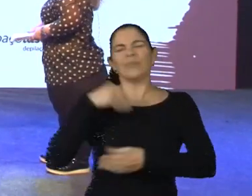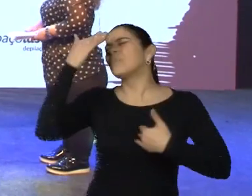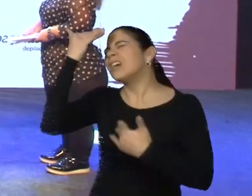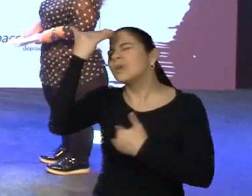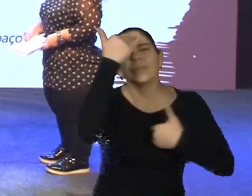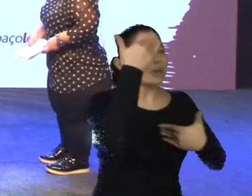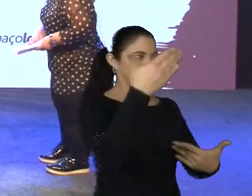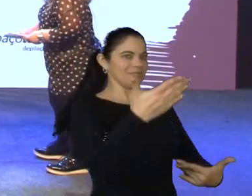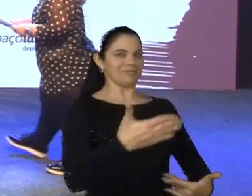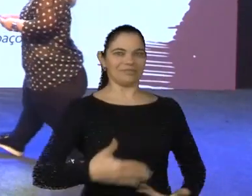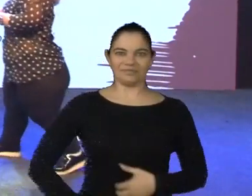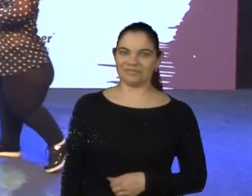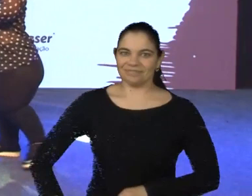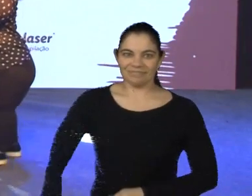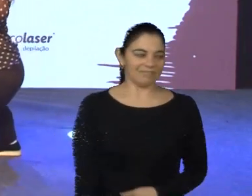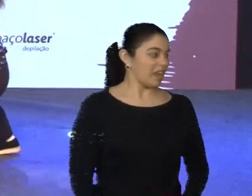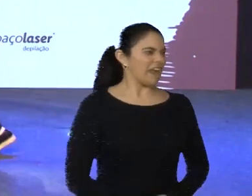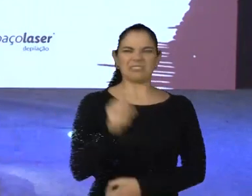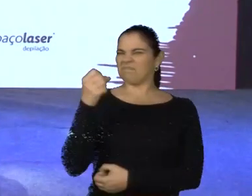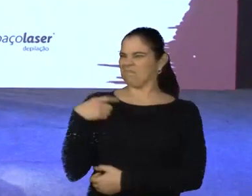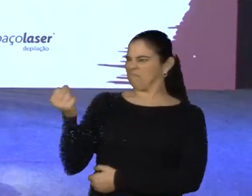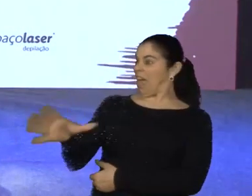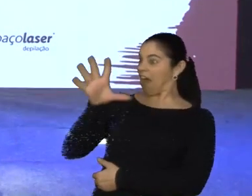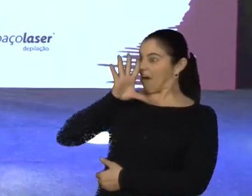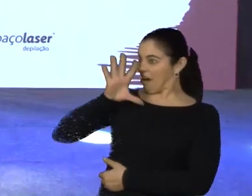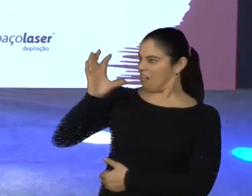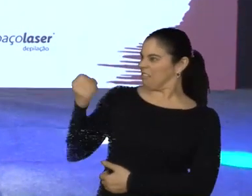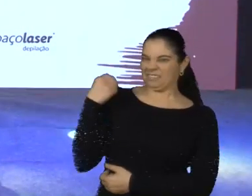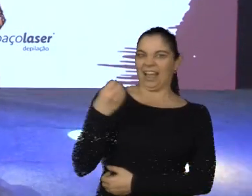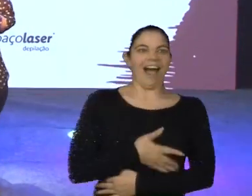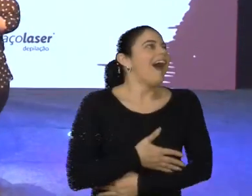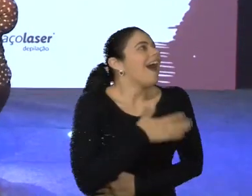Muito obrigado. Tchau, tchau. Bom, Juliana, incrível, né? Uau. Eita.